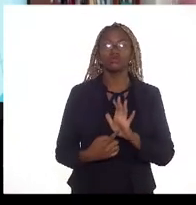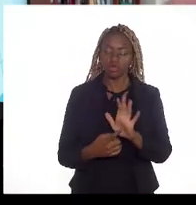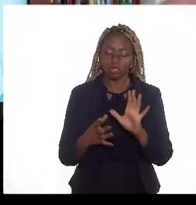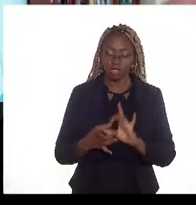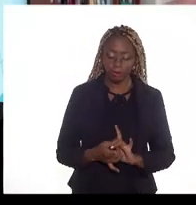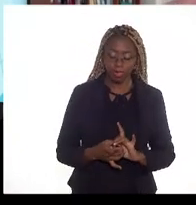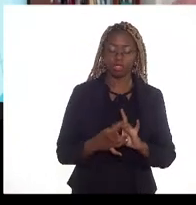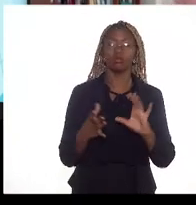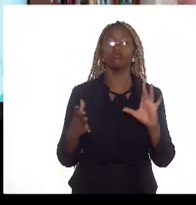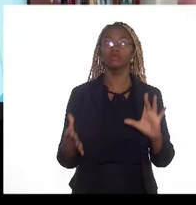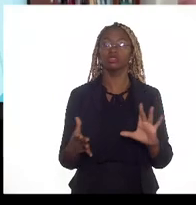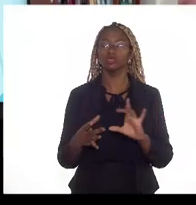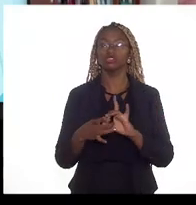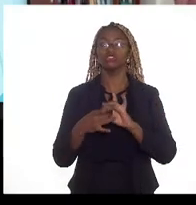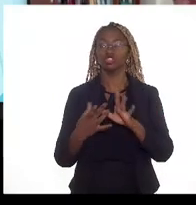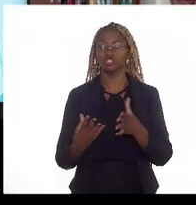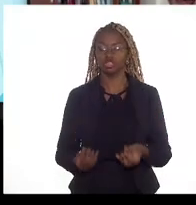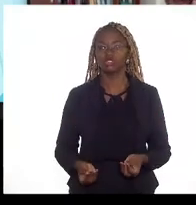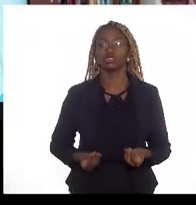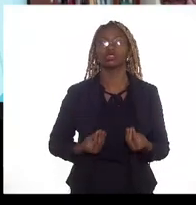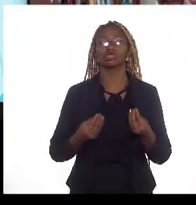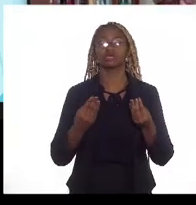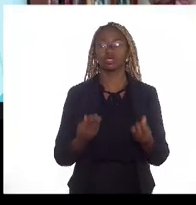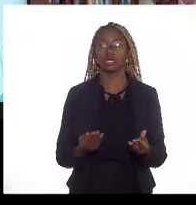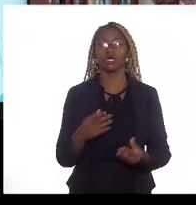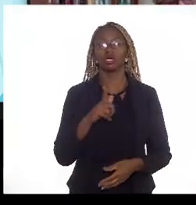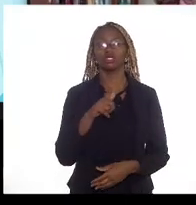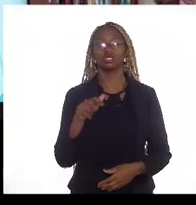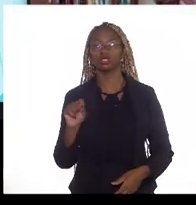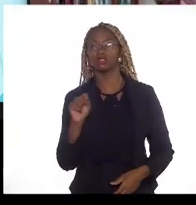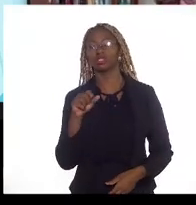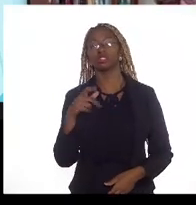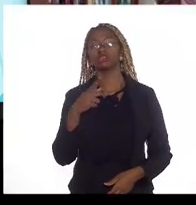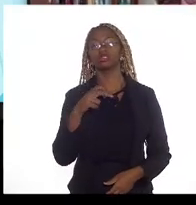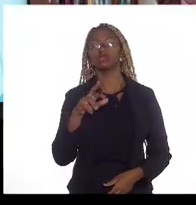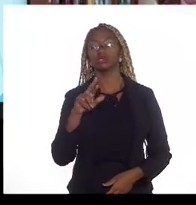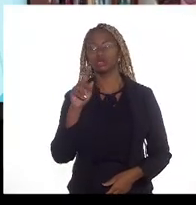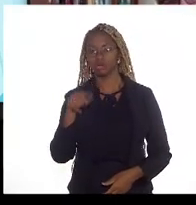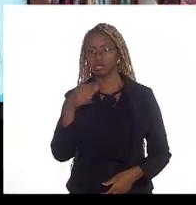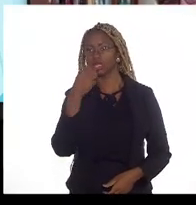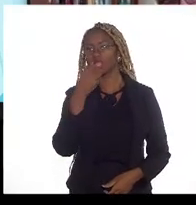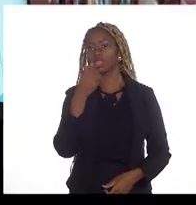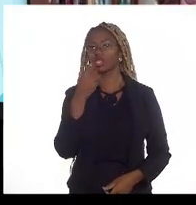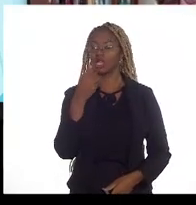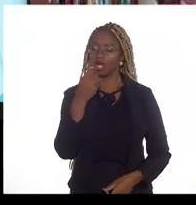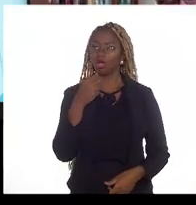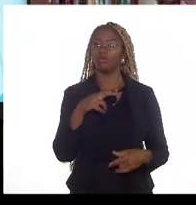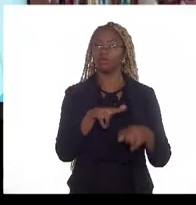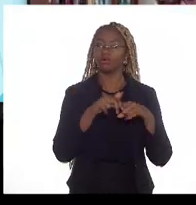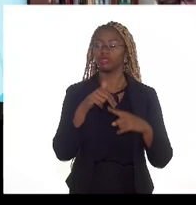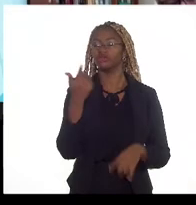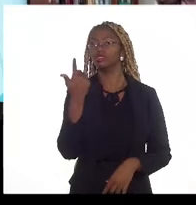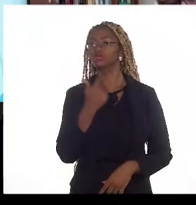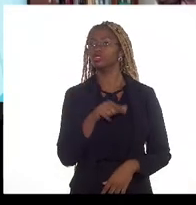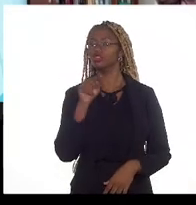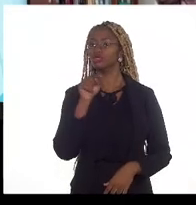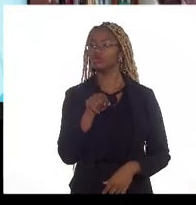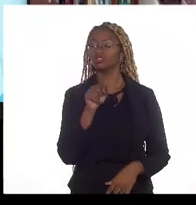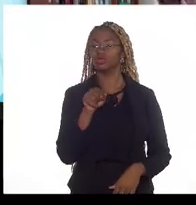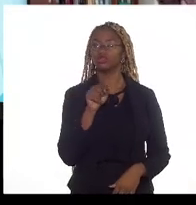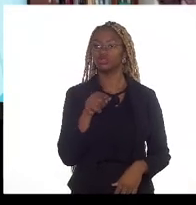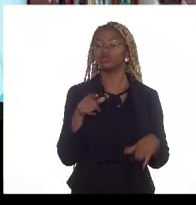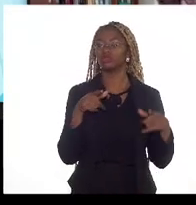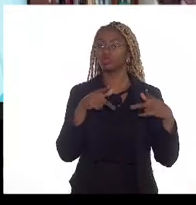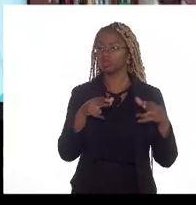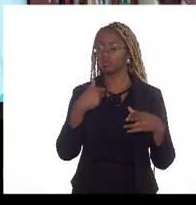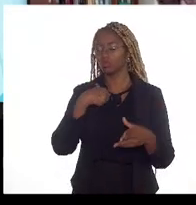permitir trazer esse gás do pré-sal para a costa porque de novo aqui isso é como